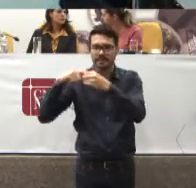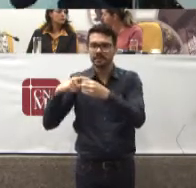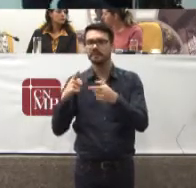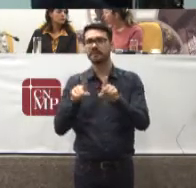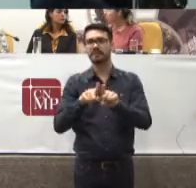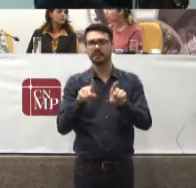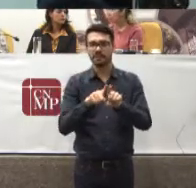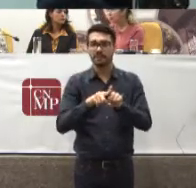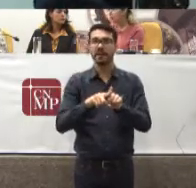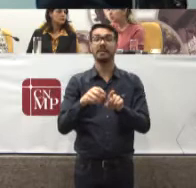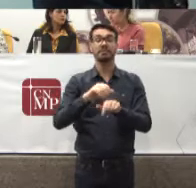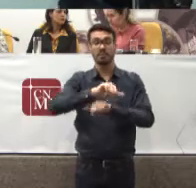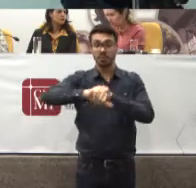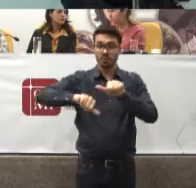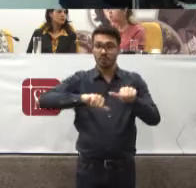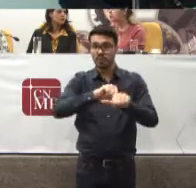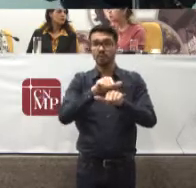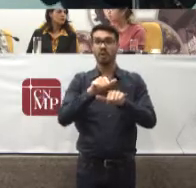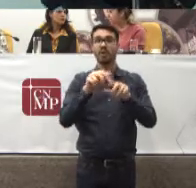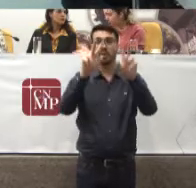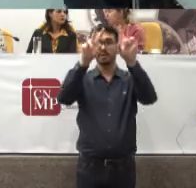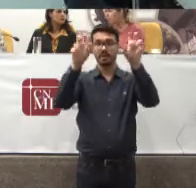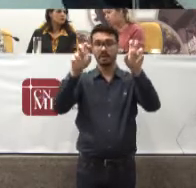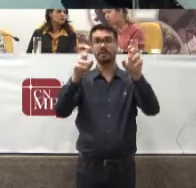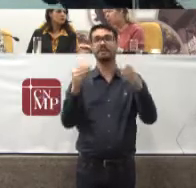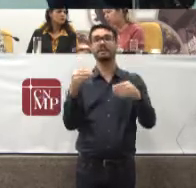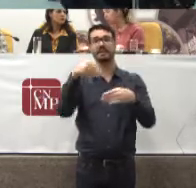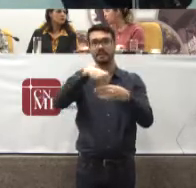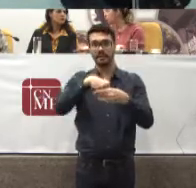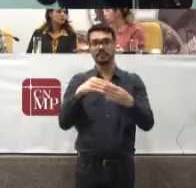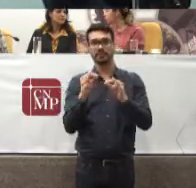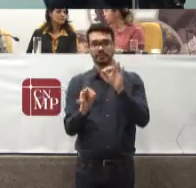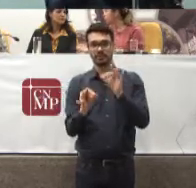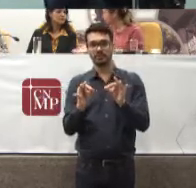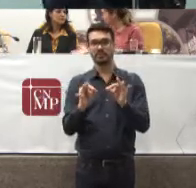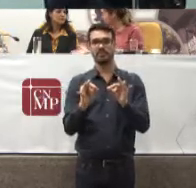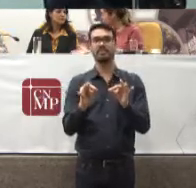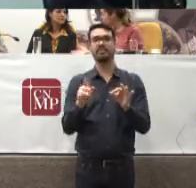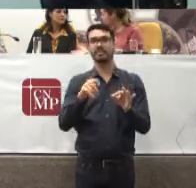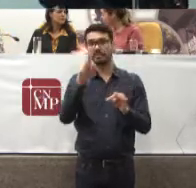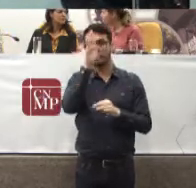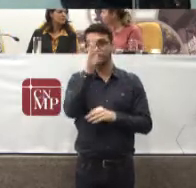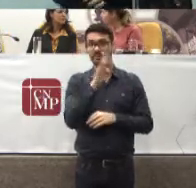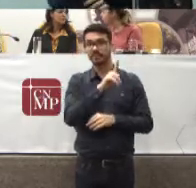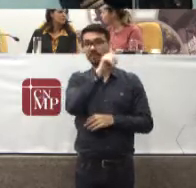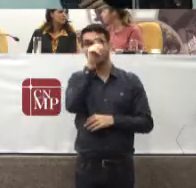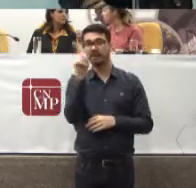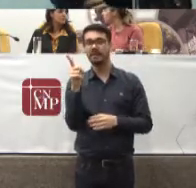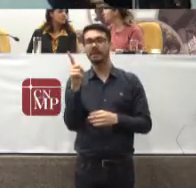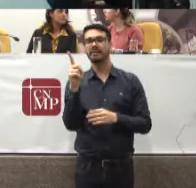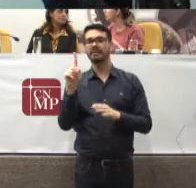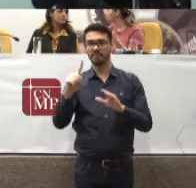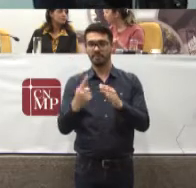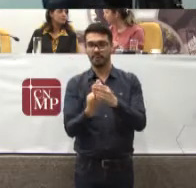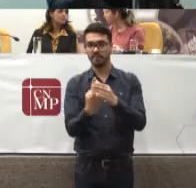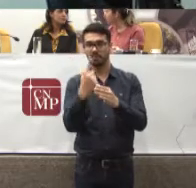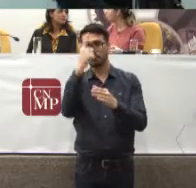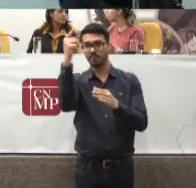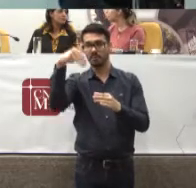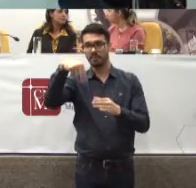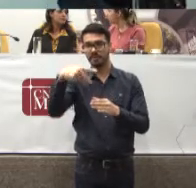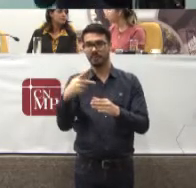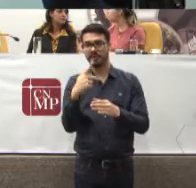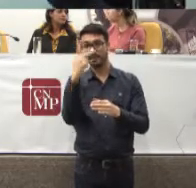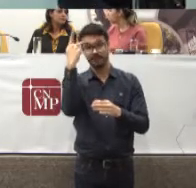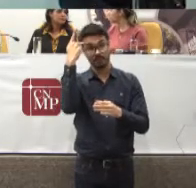No âmbito Do judiciário Brasileiro É membro Do Ministério Público De São Paulo Mas tem feito Um bem Muito grande